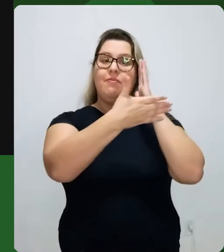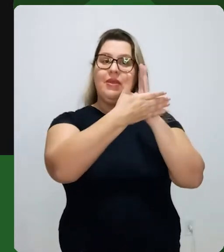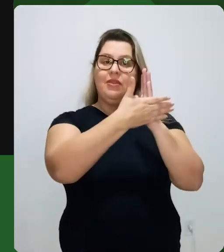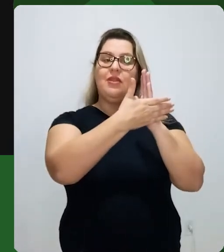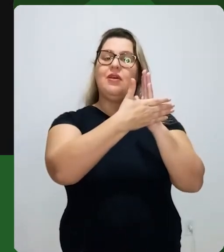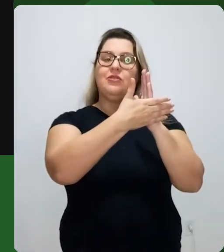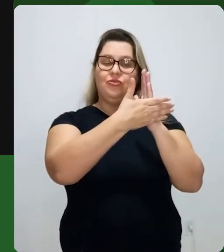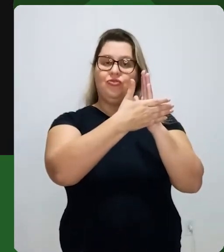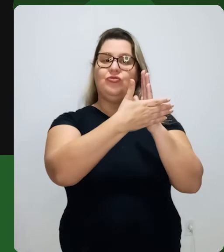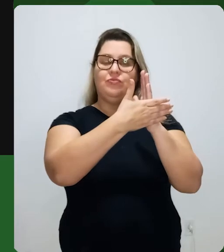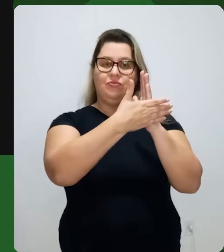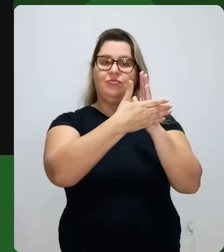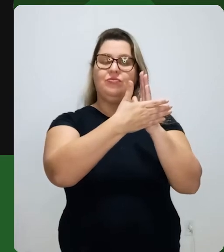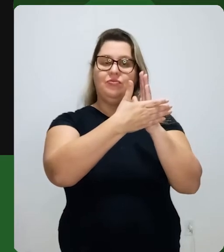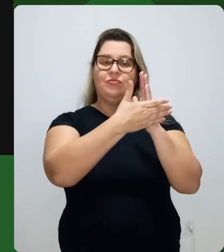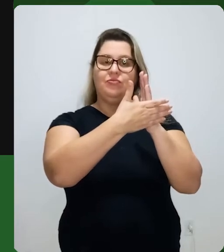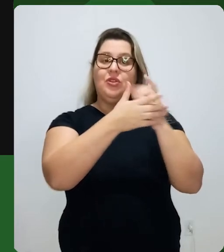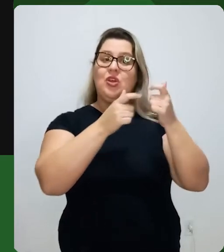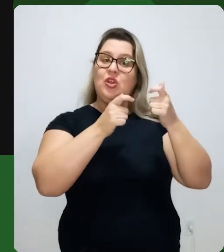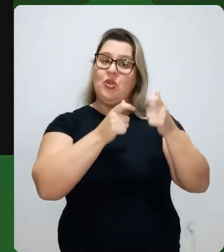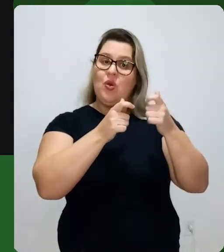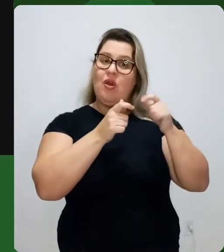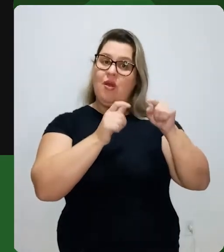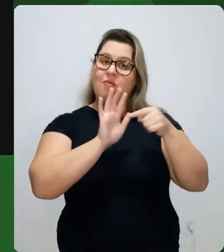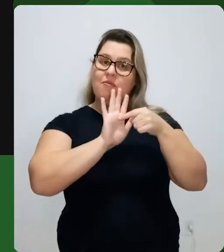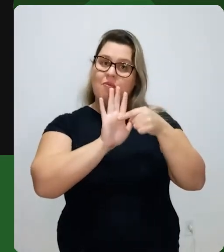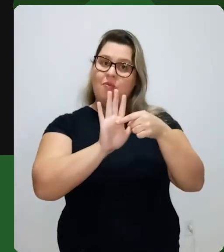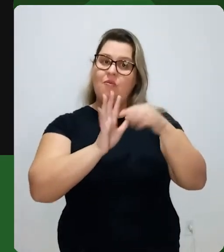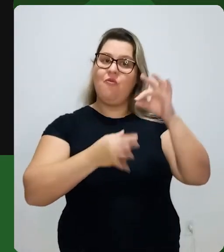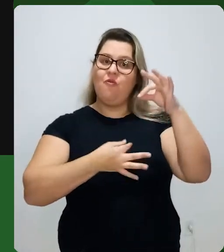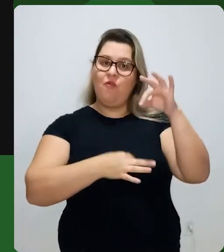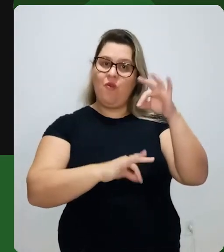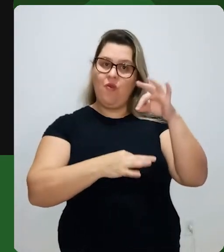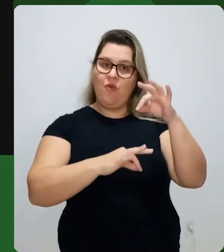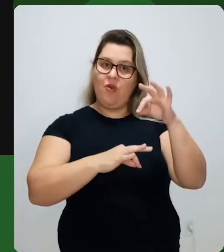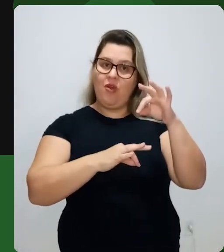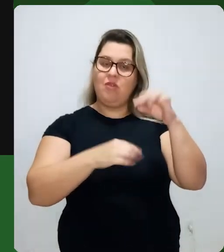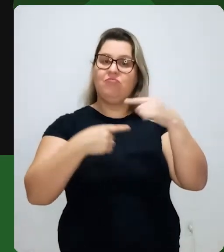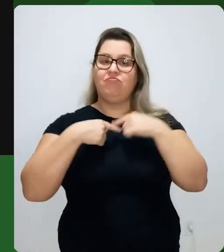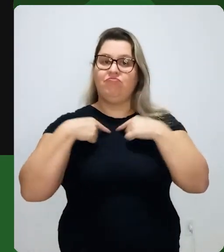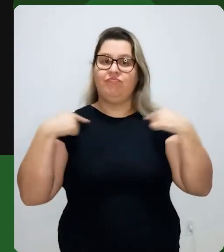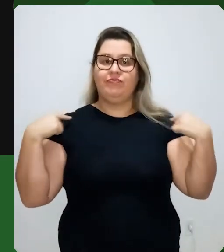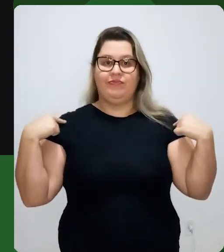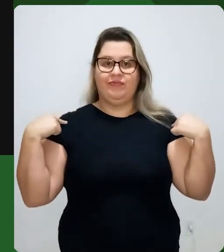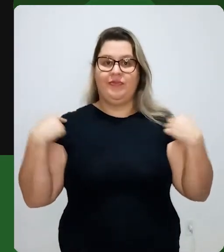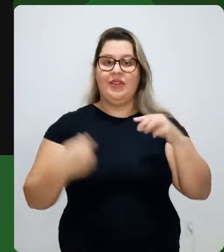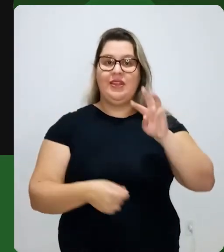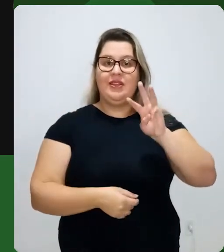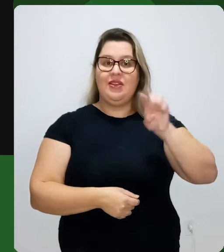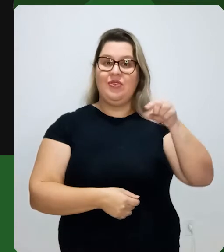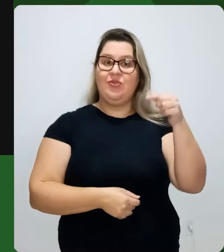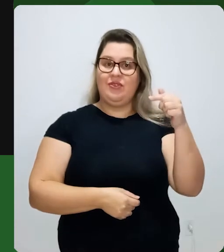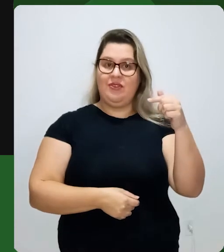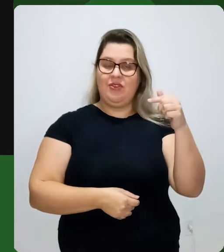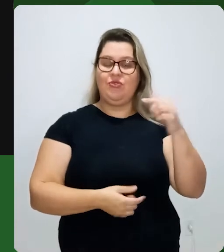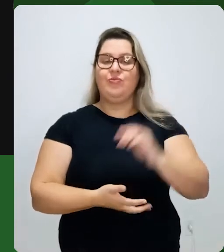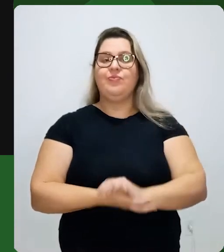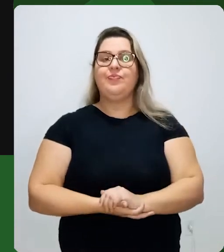vai ser mais ou menos aqui. Então, é aqui que tem que estar localizada essa largura de três vírgula sete